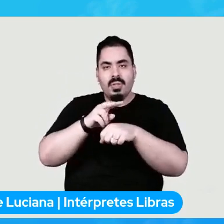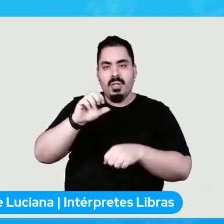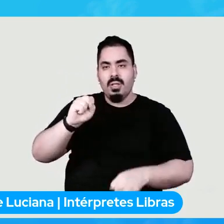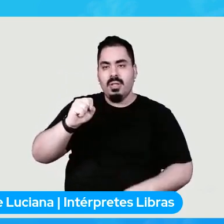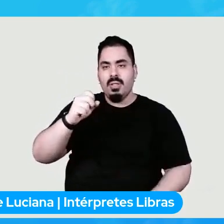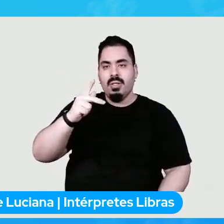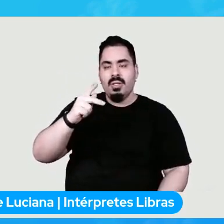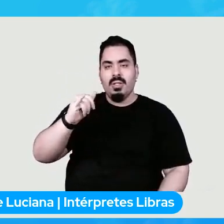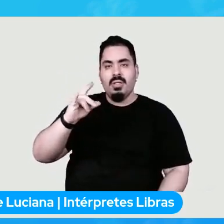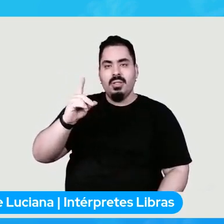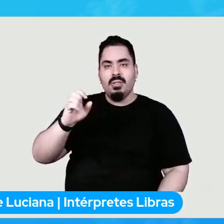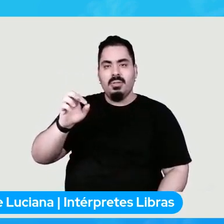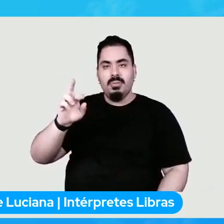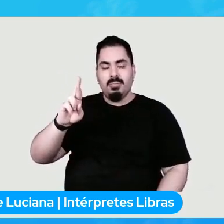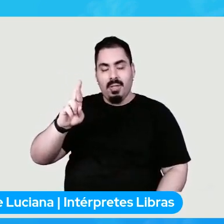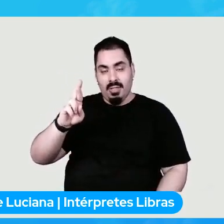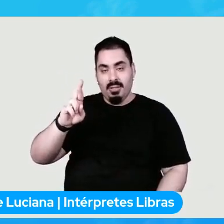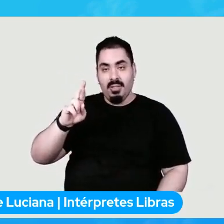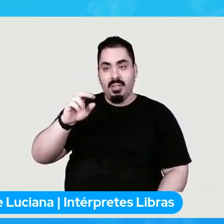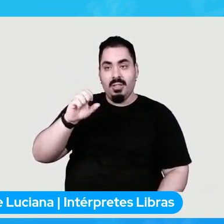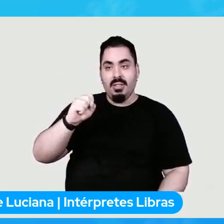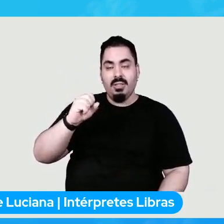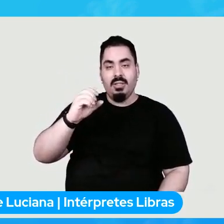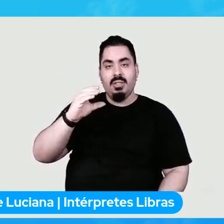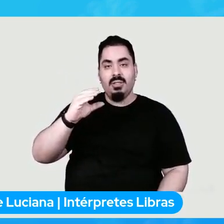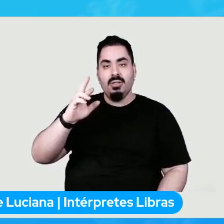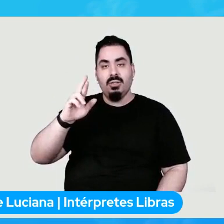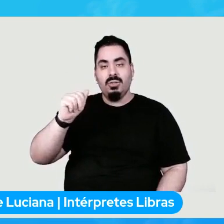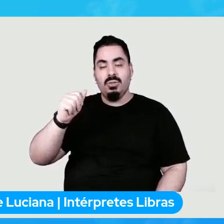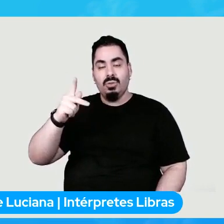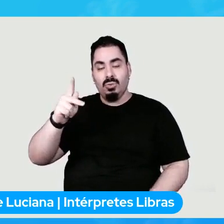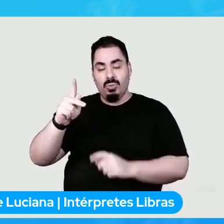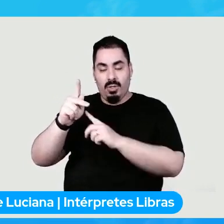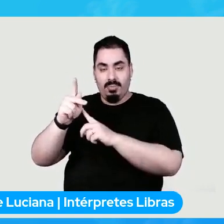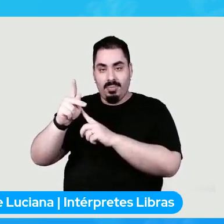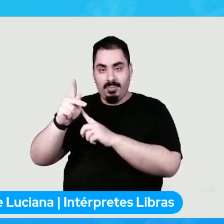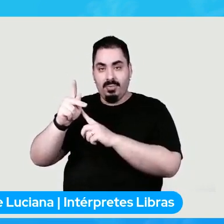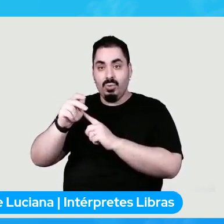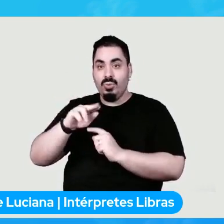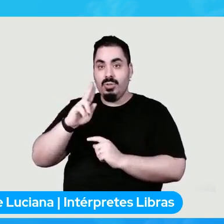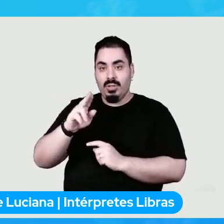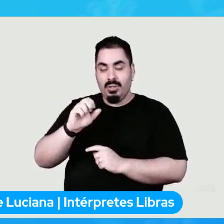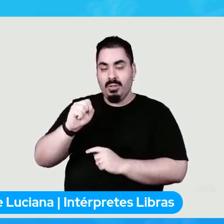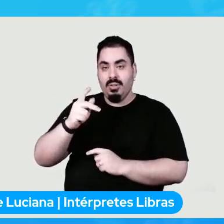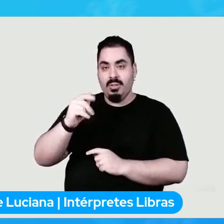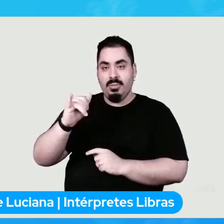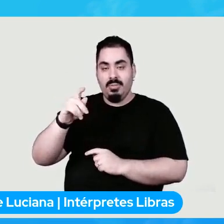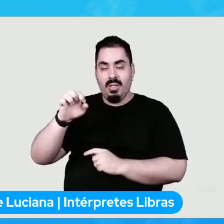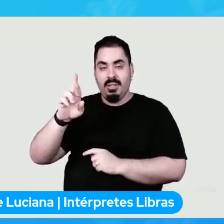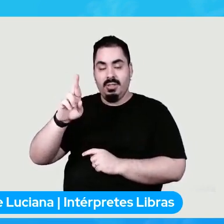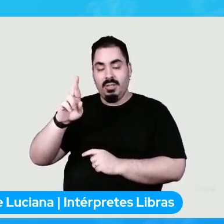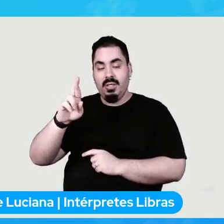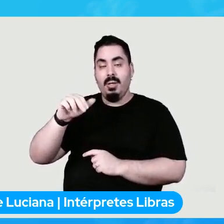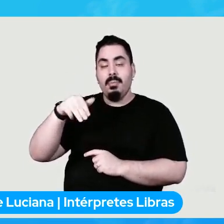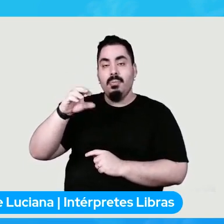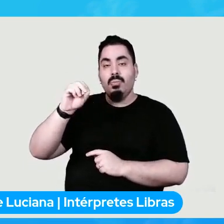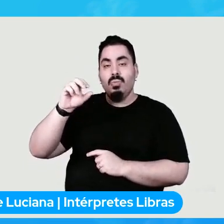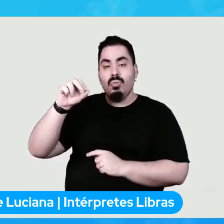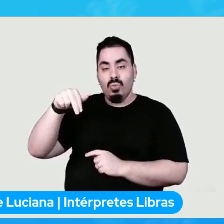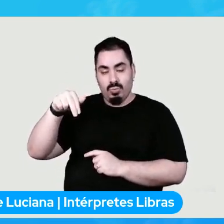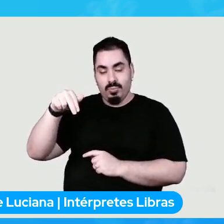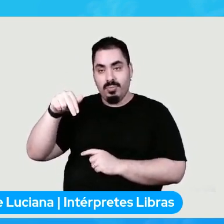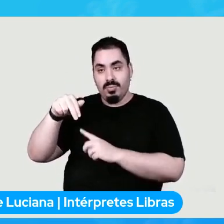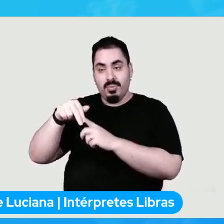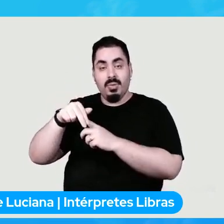moon. Mas antes, eu tenho alguns recadinhos para vocês, pythonistas e comunidade Python